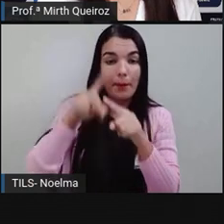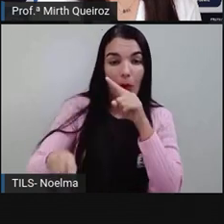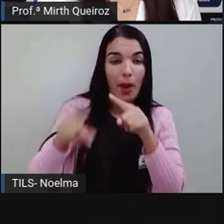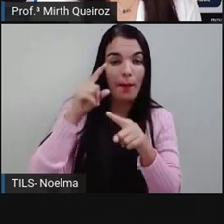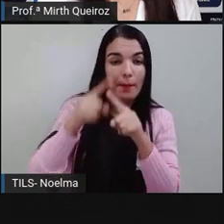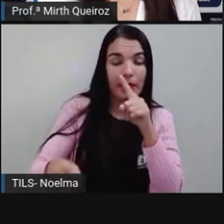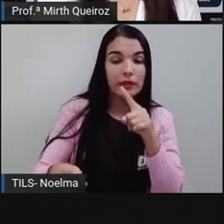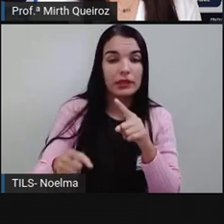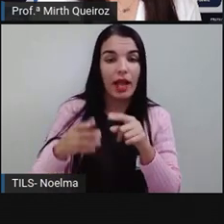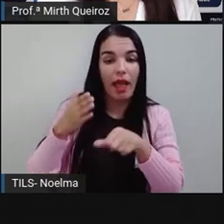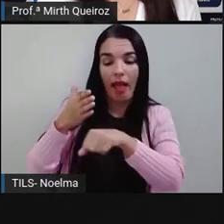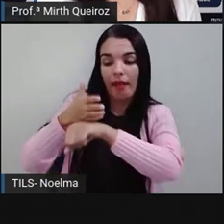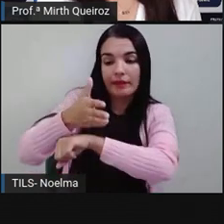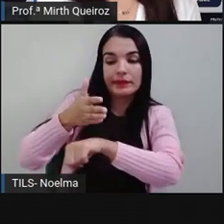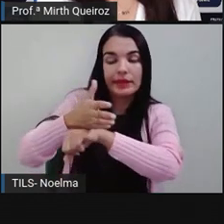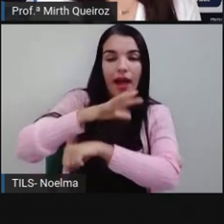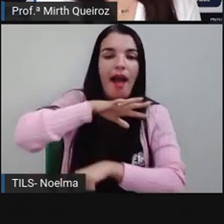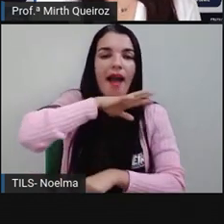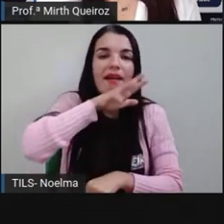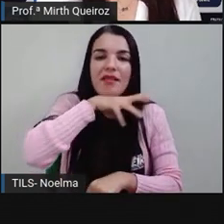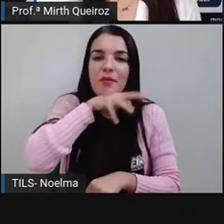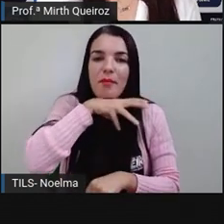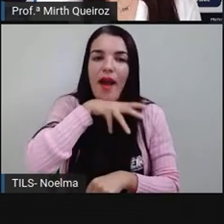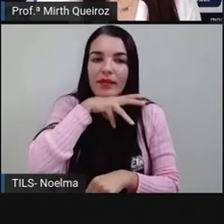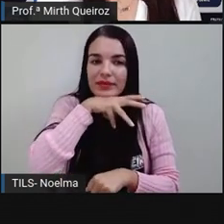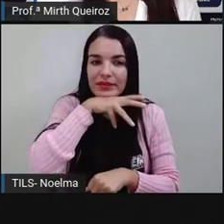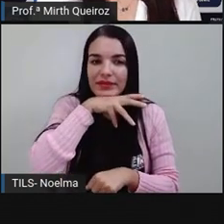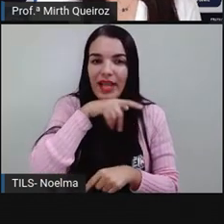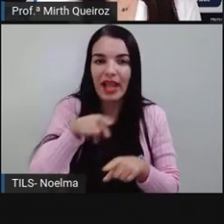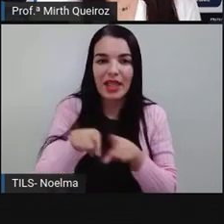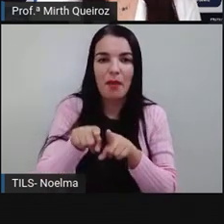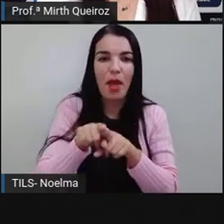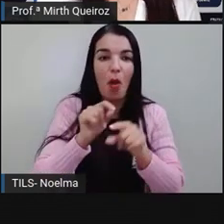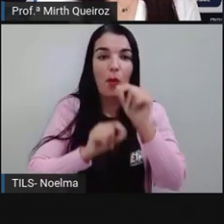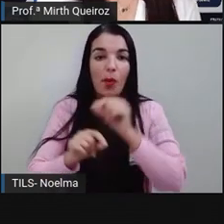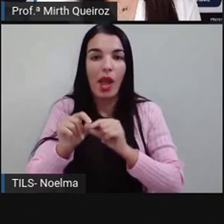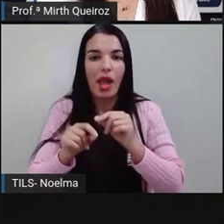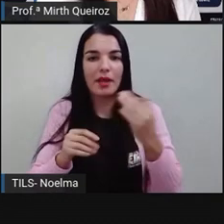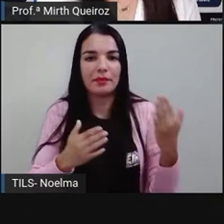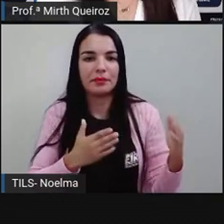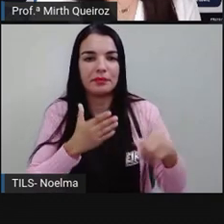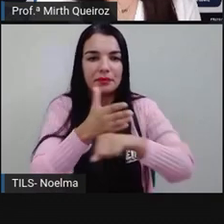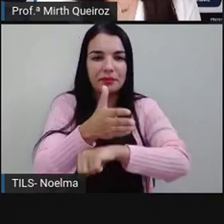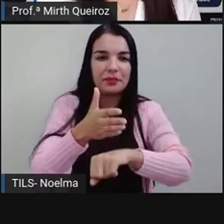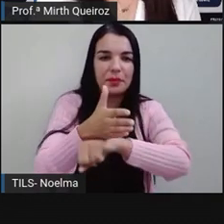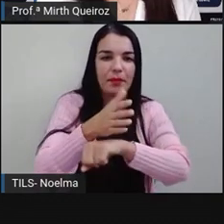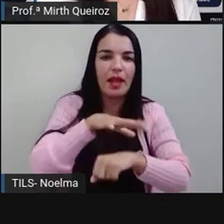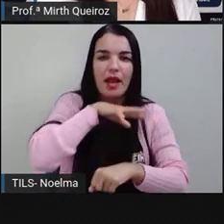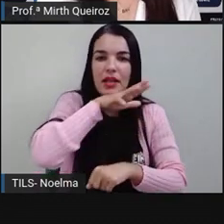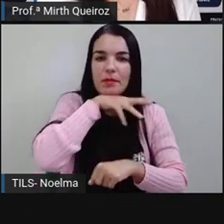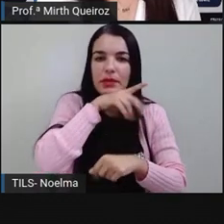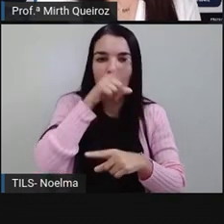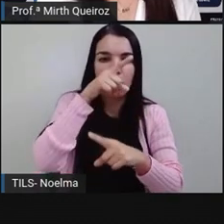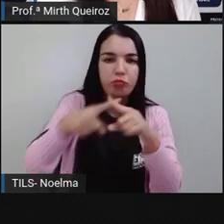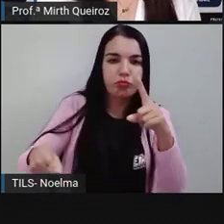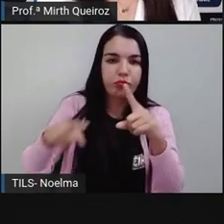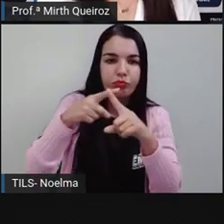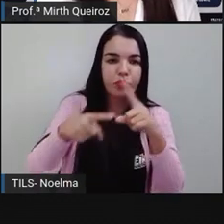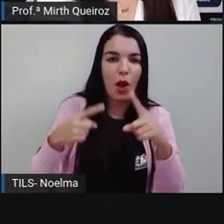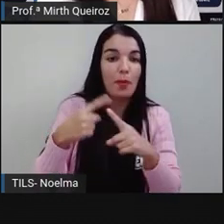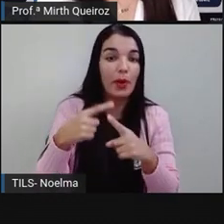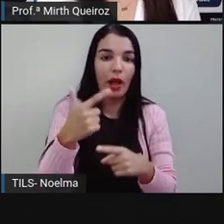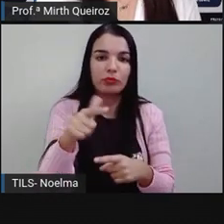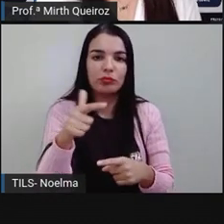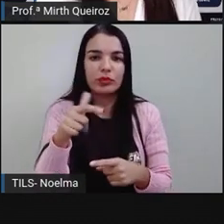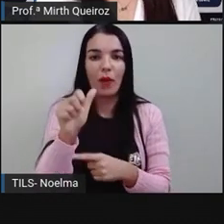temos a presença do artigo A, proibido entrada de animais. Porque não há a presença aí do